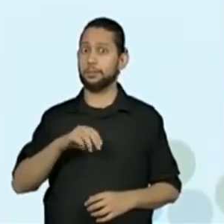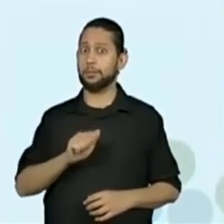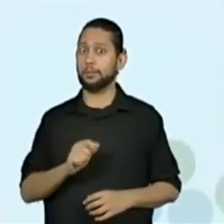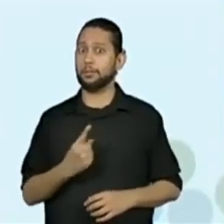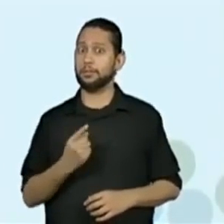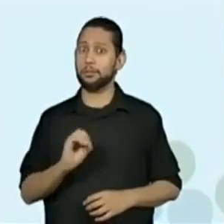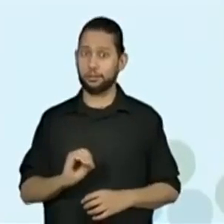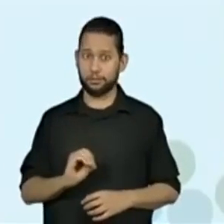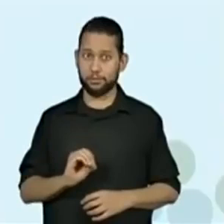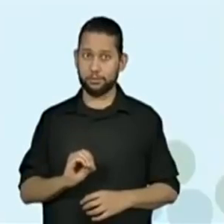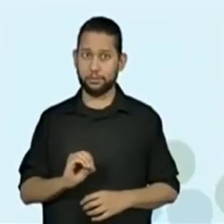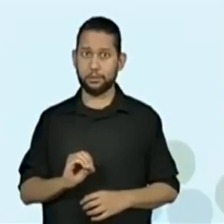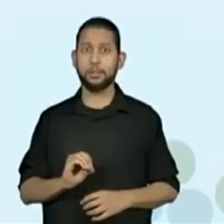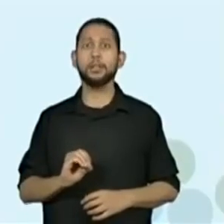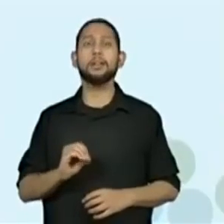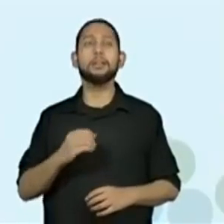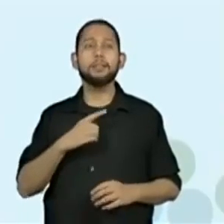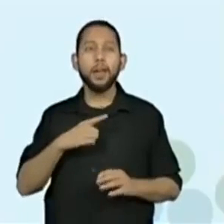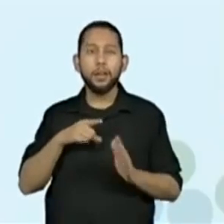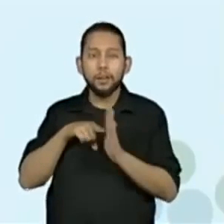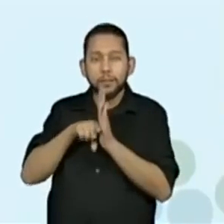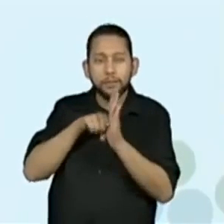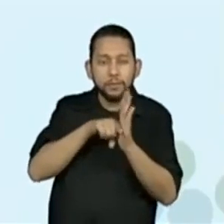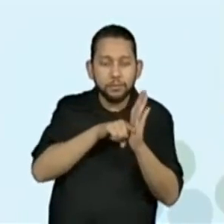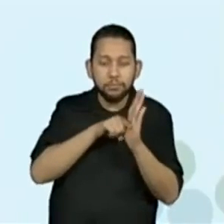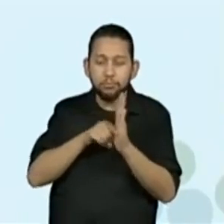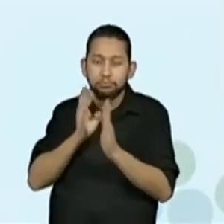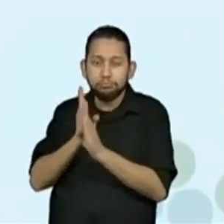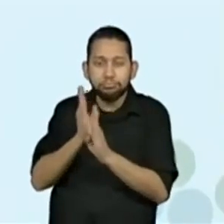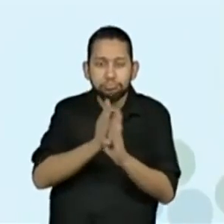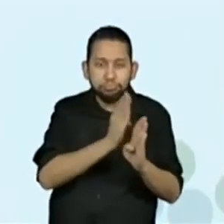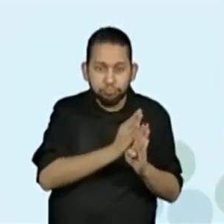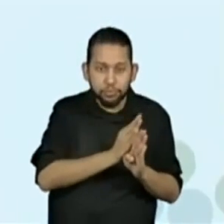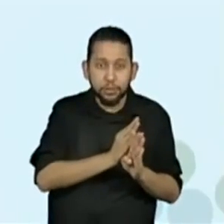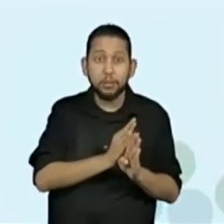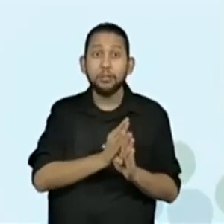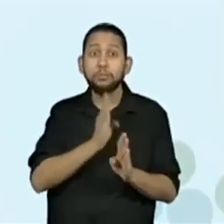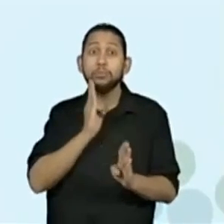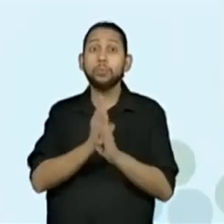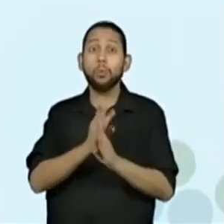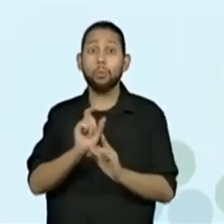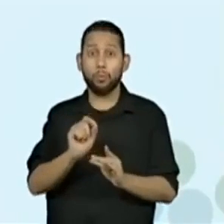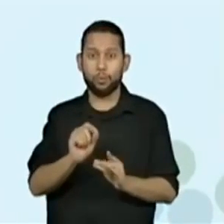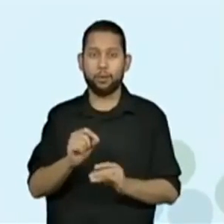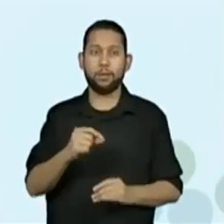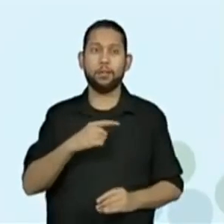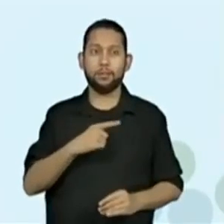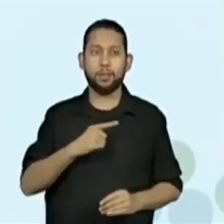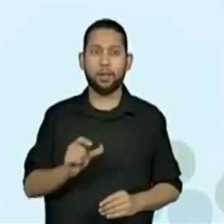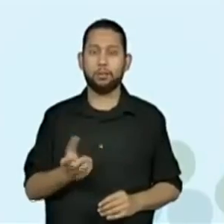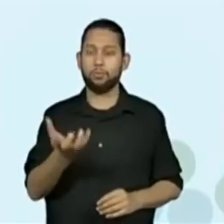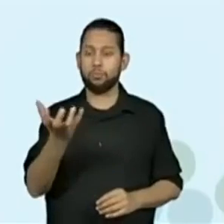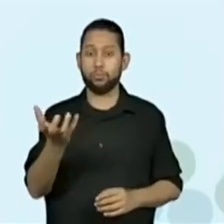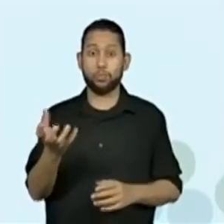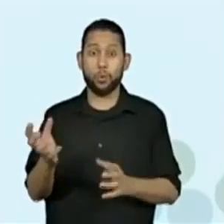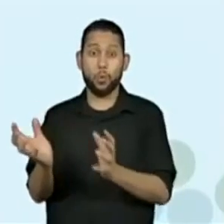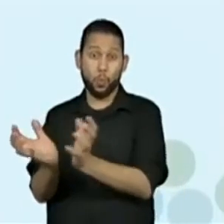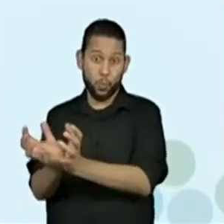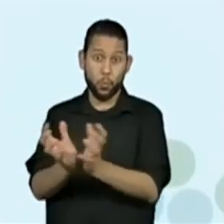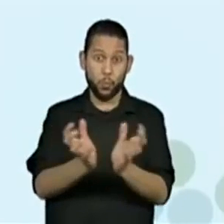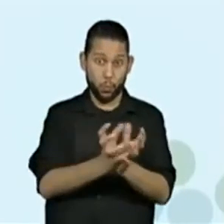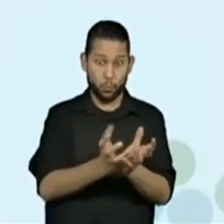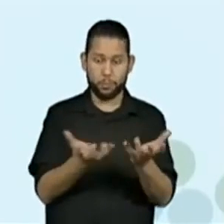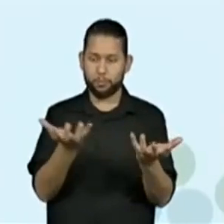EF05MA10, concluir por meio de investigações que a relação de igualdade existente entre dois